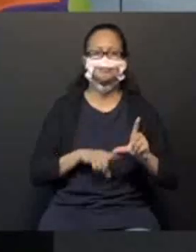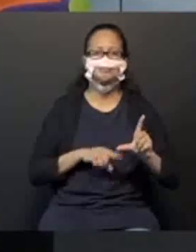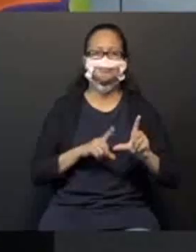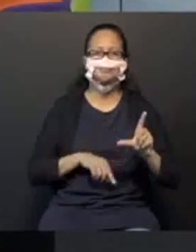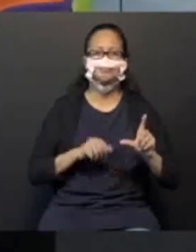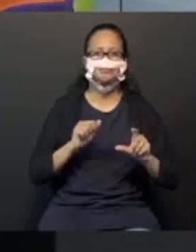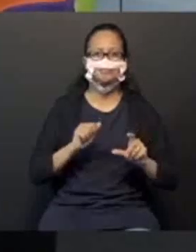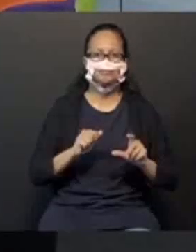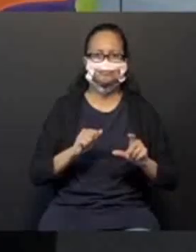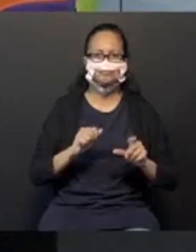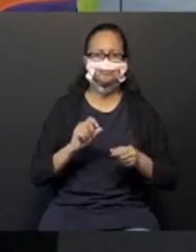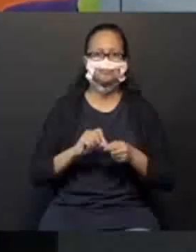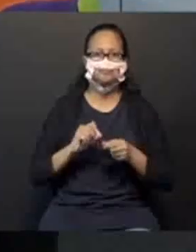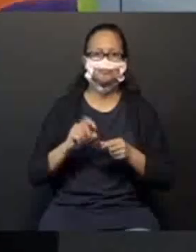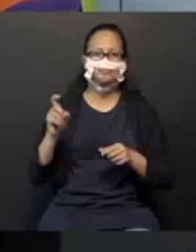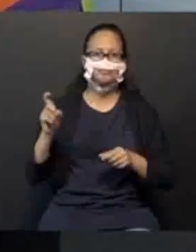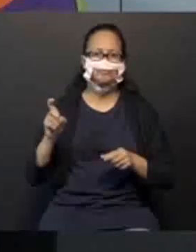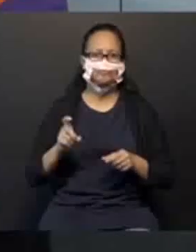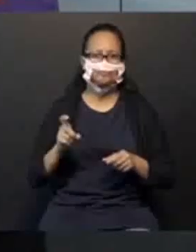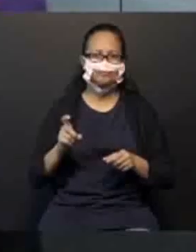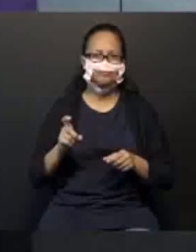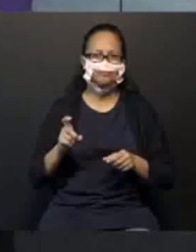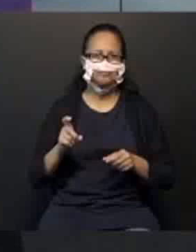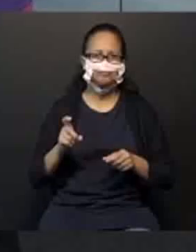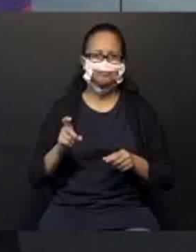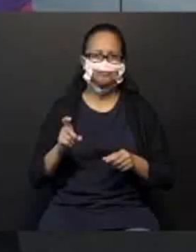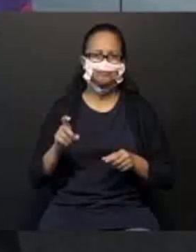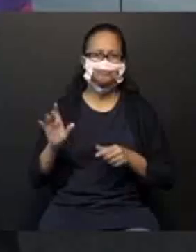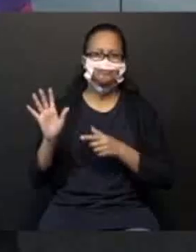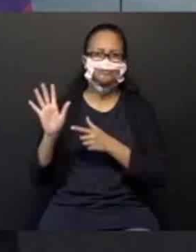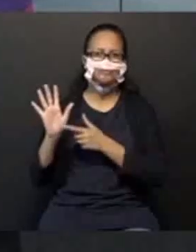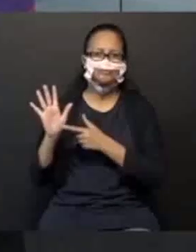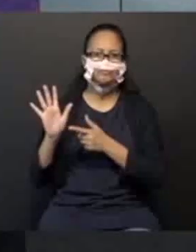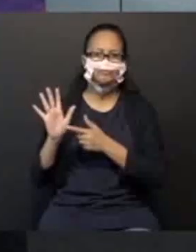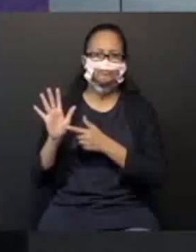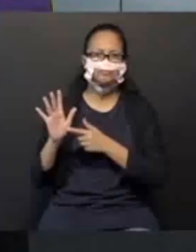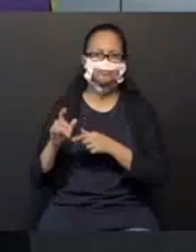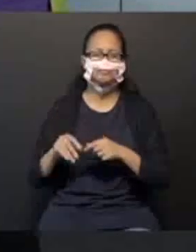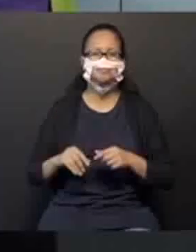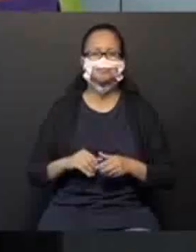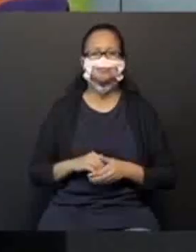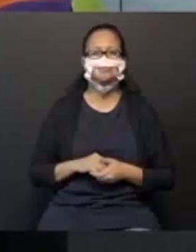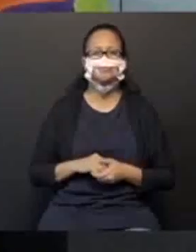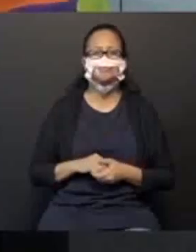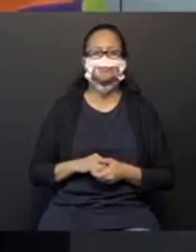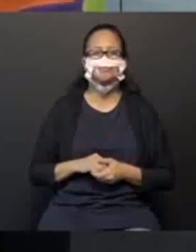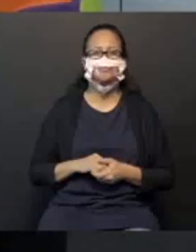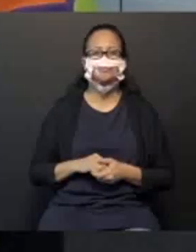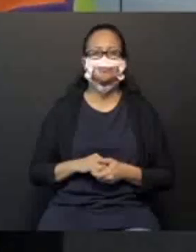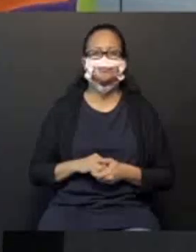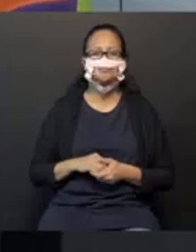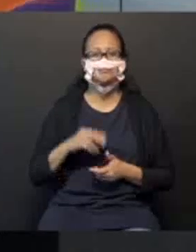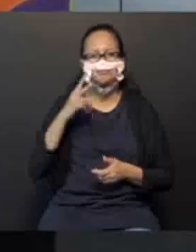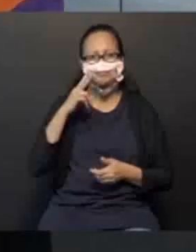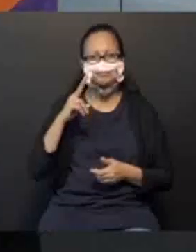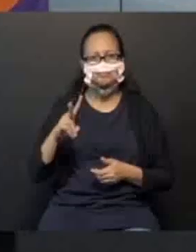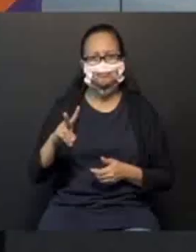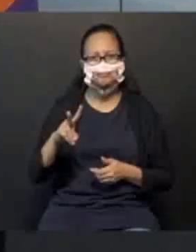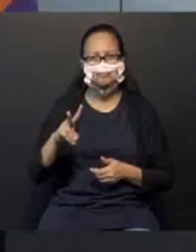Faça um X sobre a mão esquerda das crianças. Vou dar um minutinho para vocês pensarem. Olha a mãozinha delas.